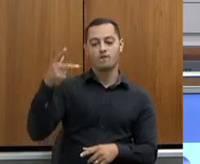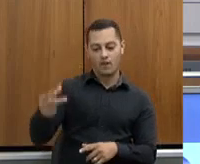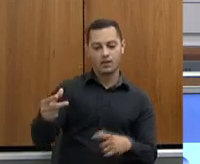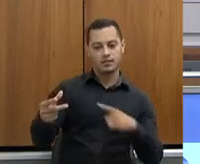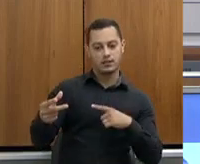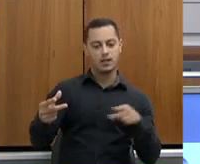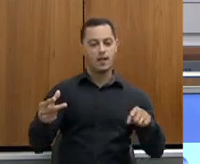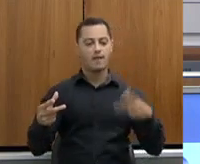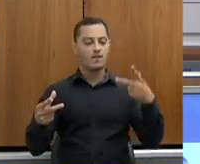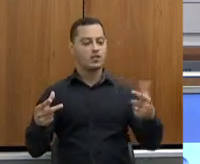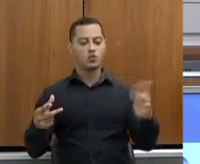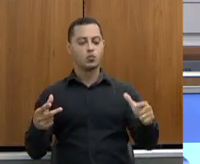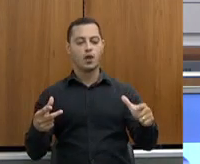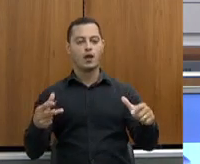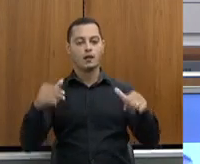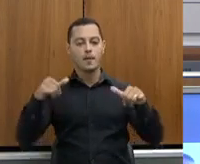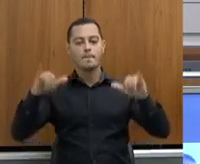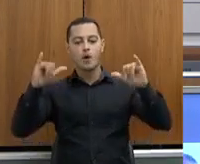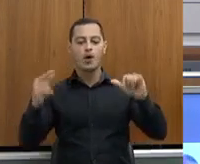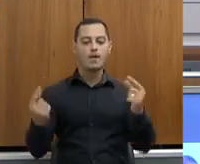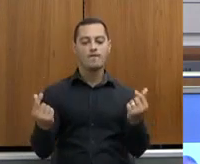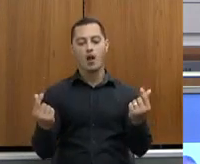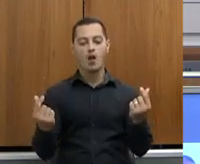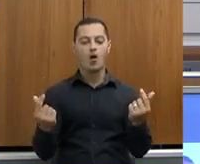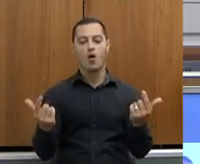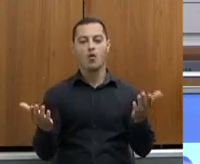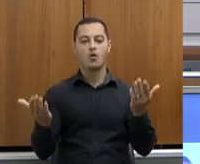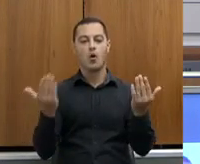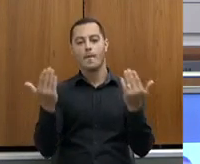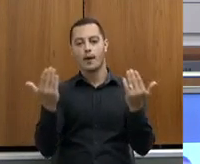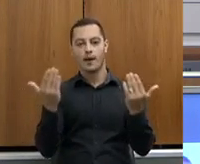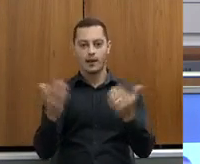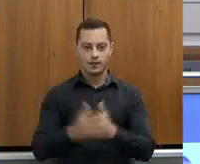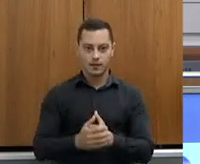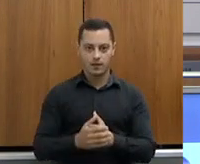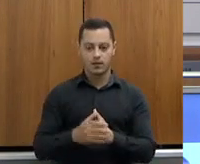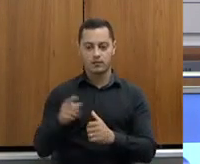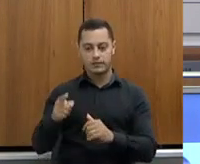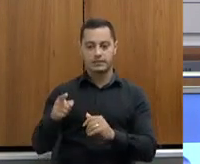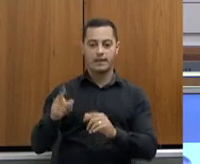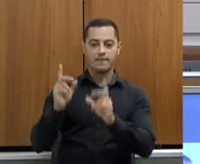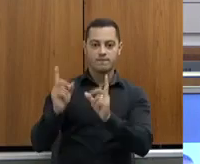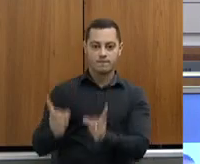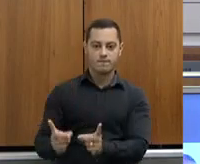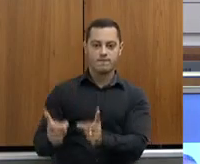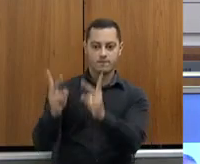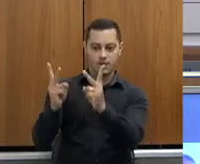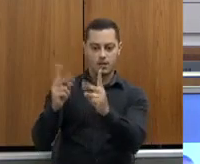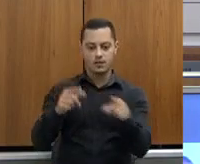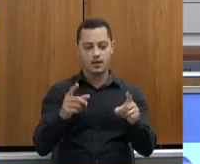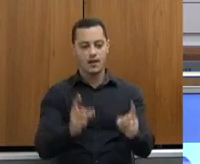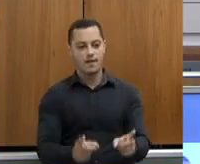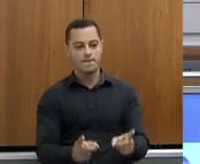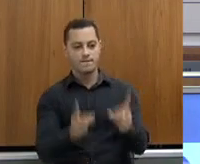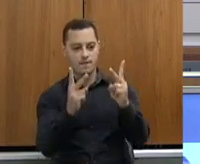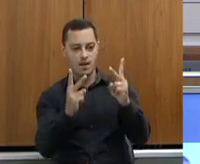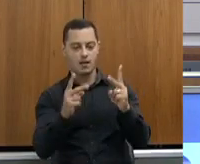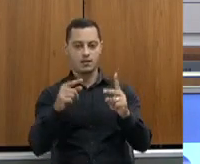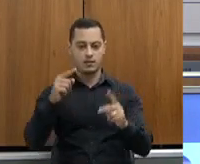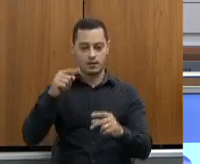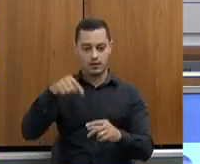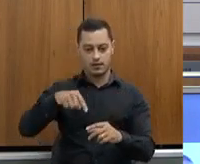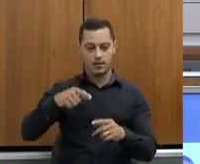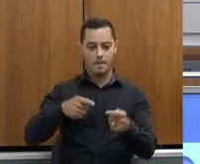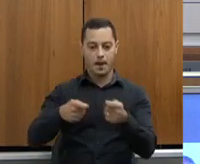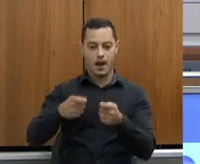e internacional? Quais os impactos na comercialização dessa carcaça no mercado nacional e internacional?